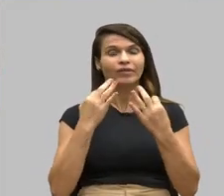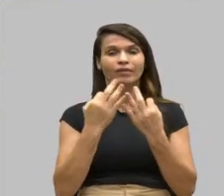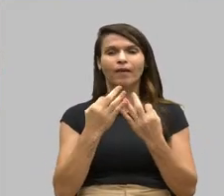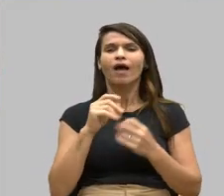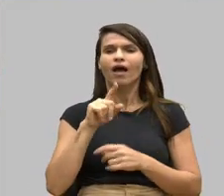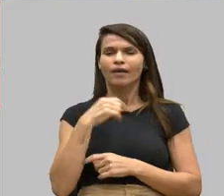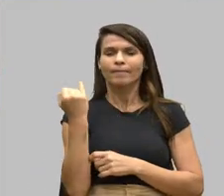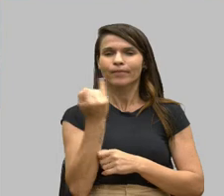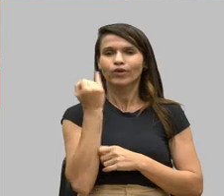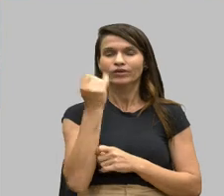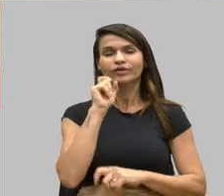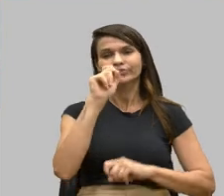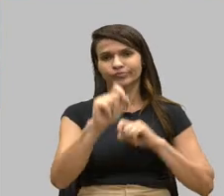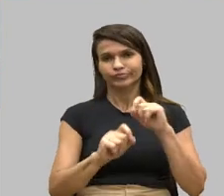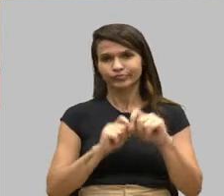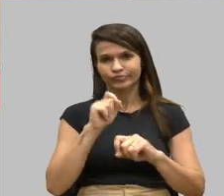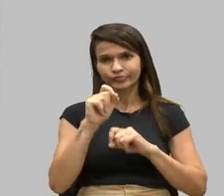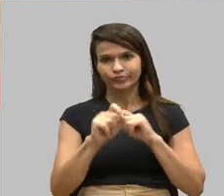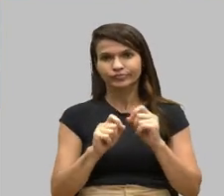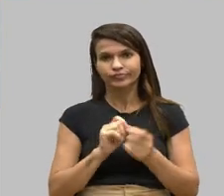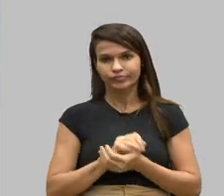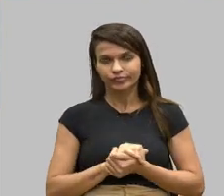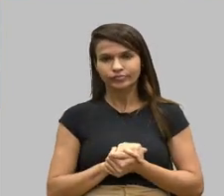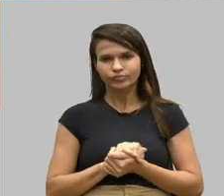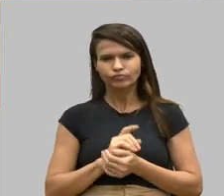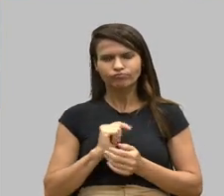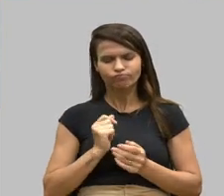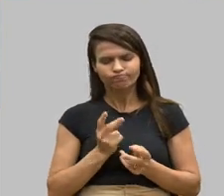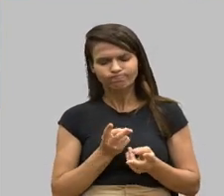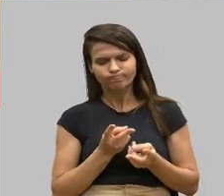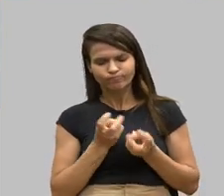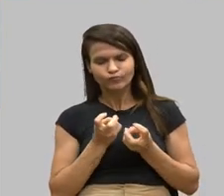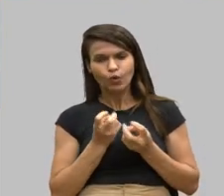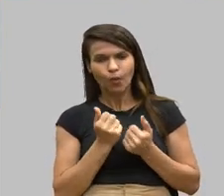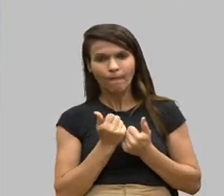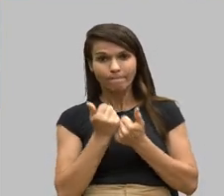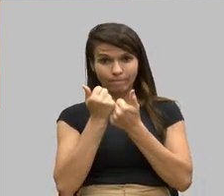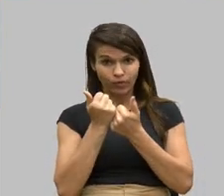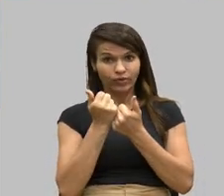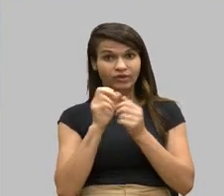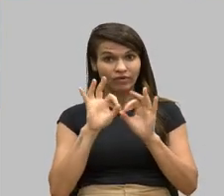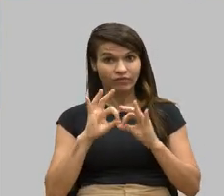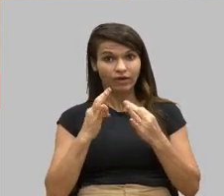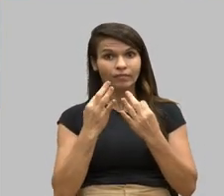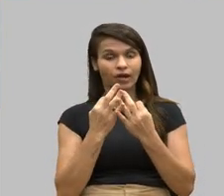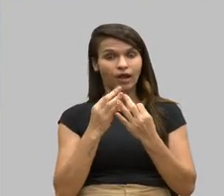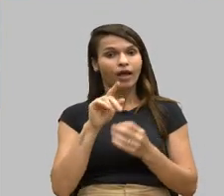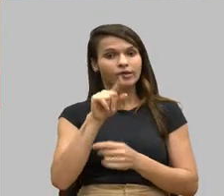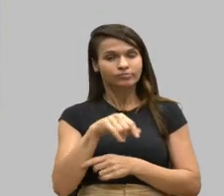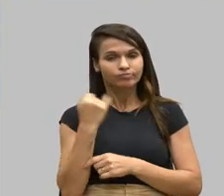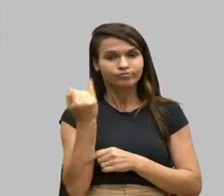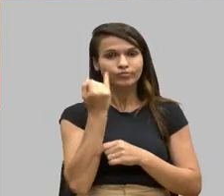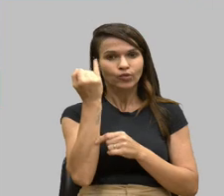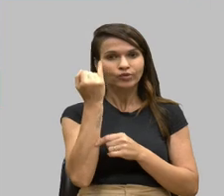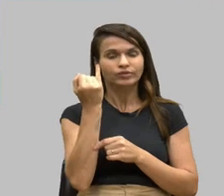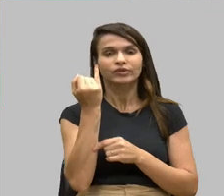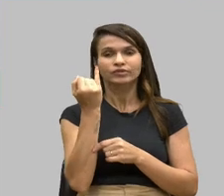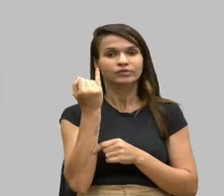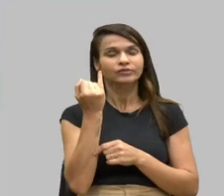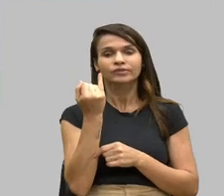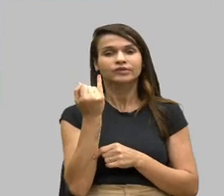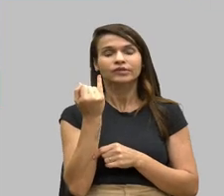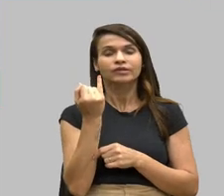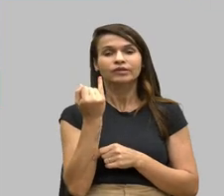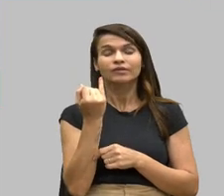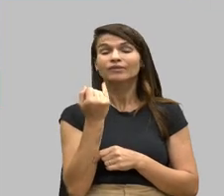que nós reconheçamos que o apoio da família é essencial. Mas nós não podemos